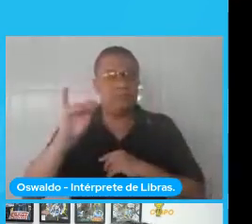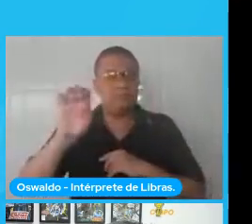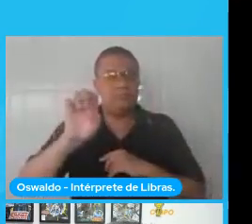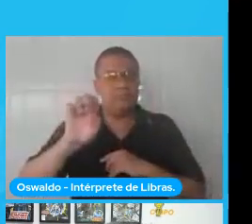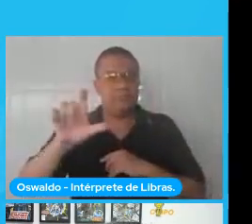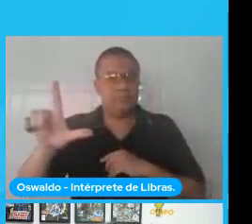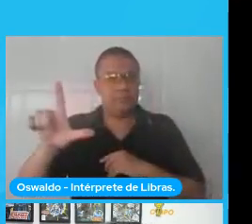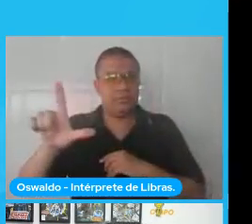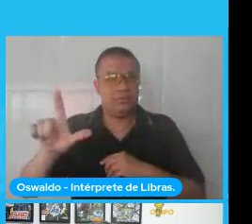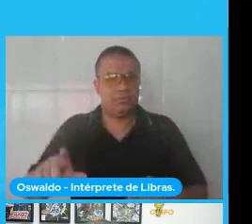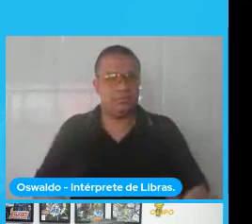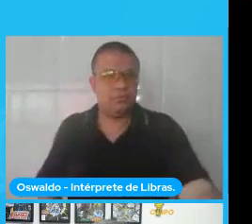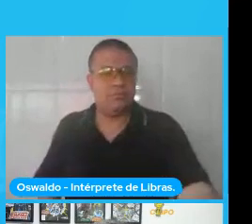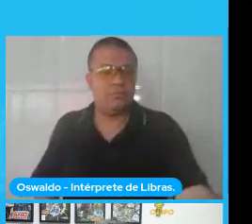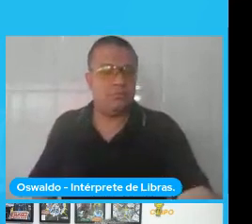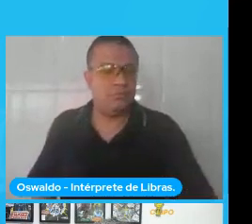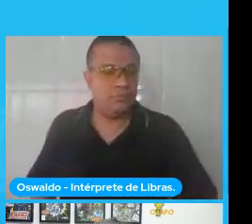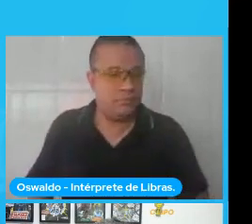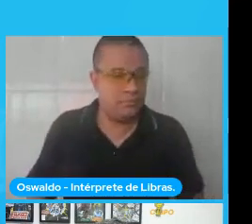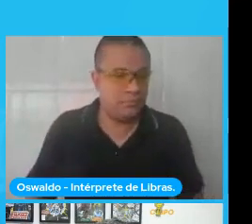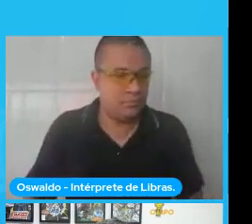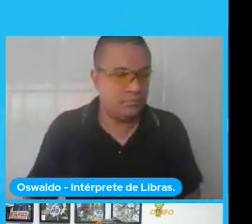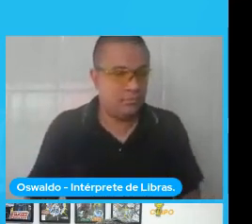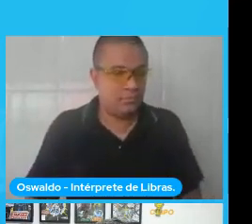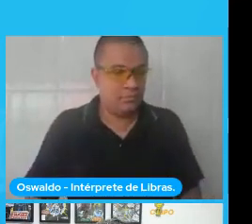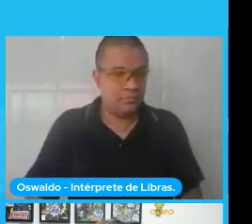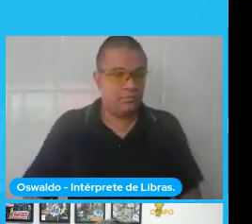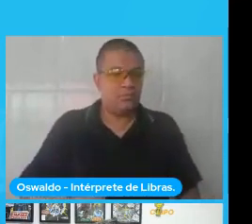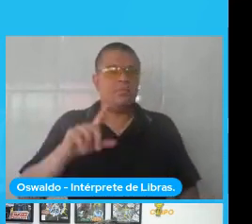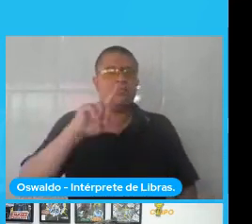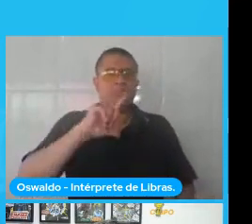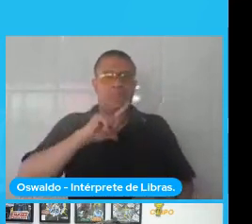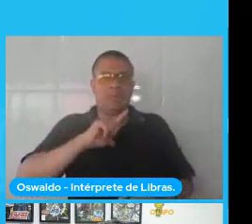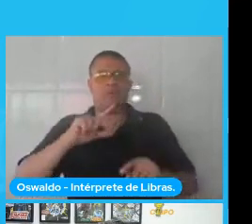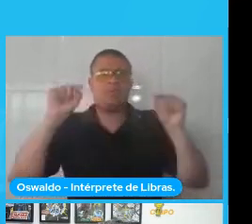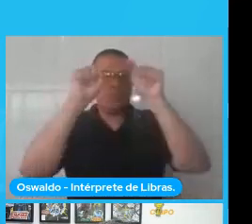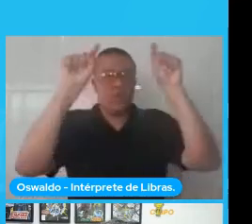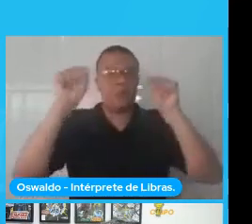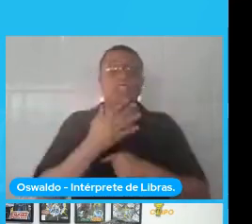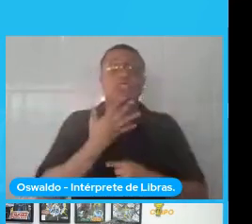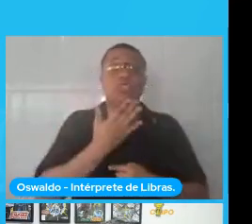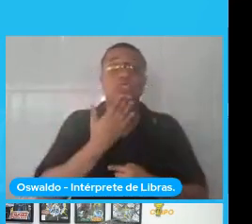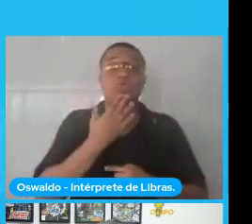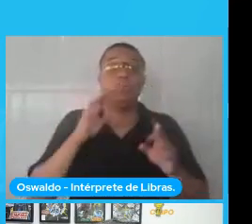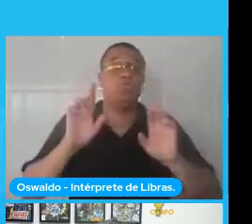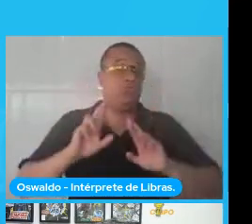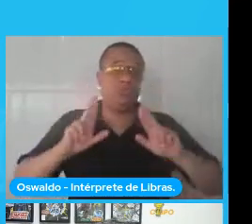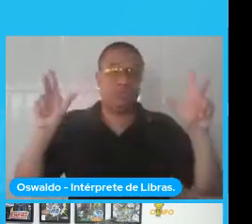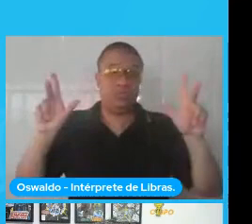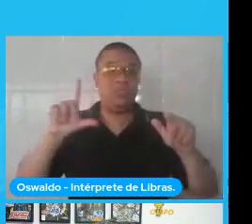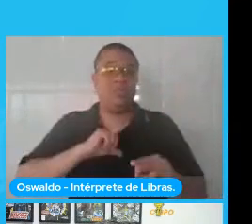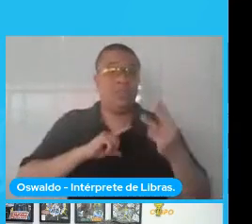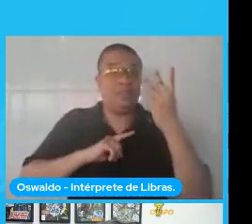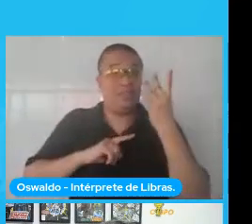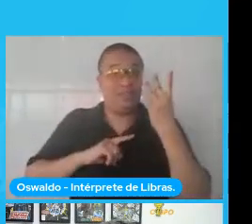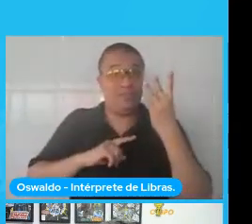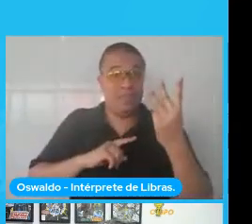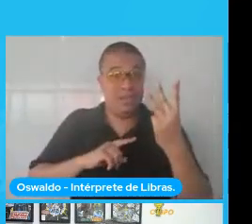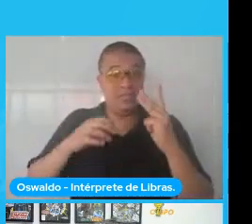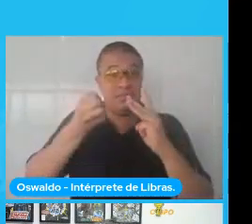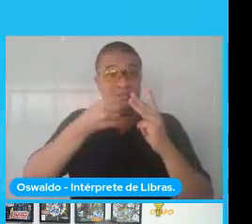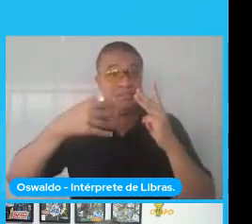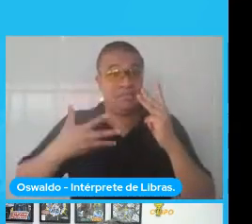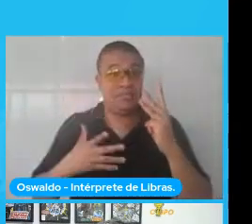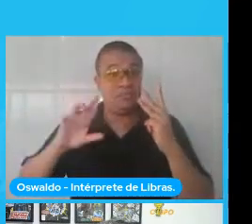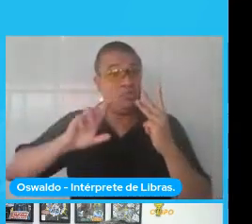Beleza. Quando eu tenho uma imagem colorida isso difere um pouco por quê? Porque eu vou ter três componentes de cores eu vou ter três